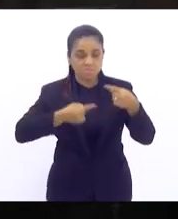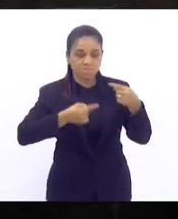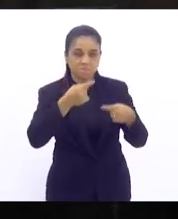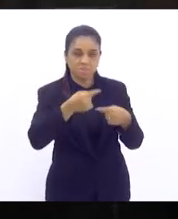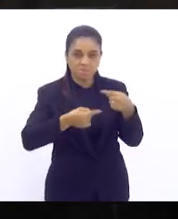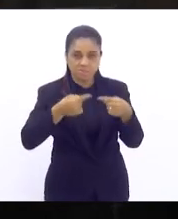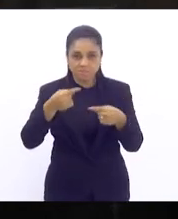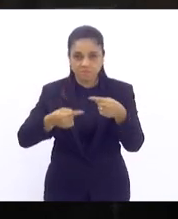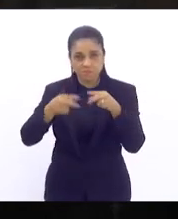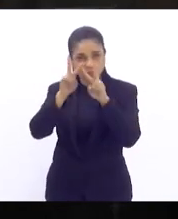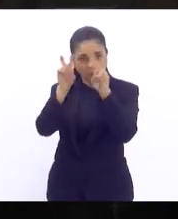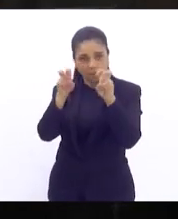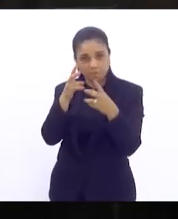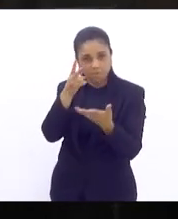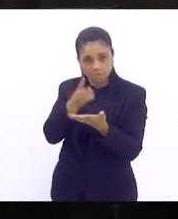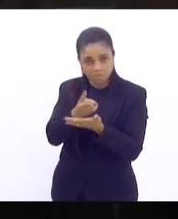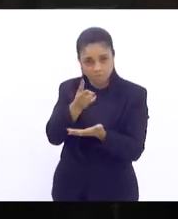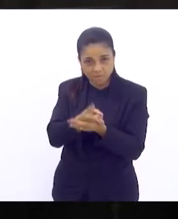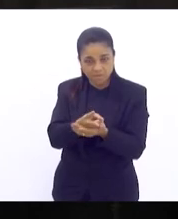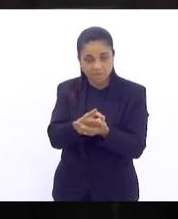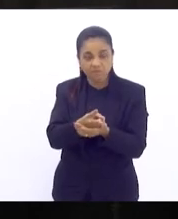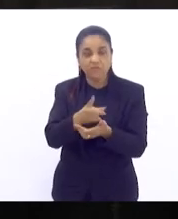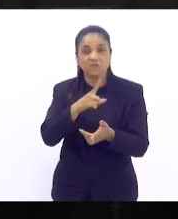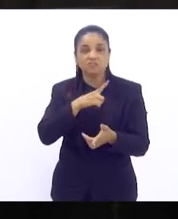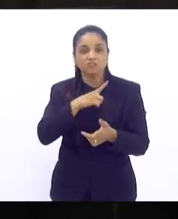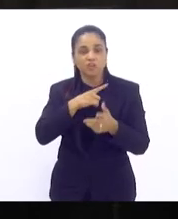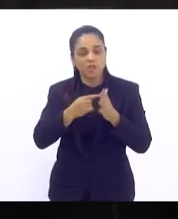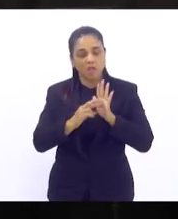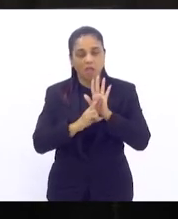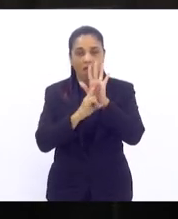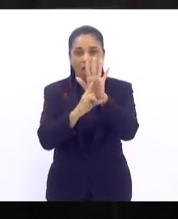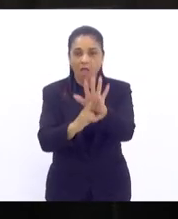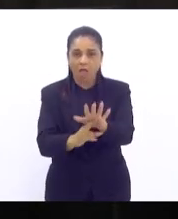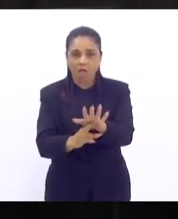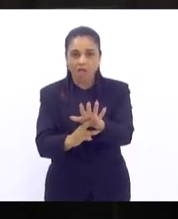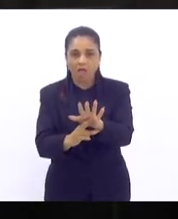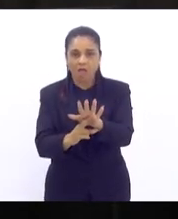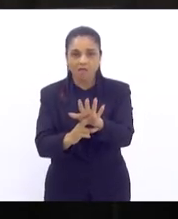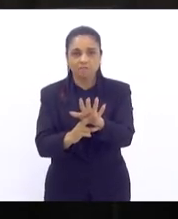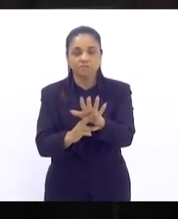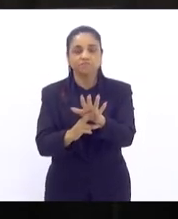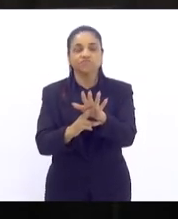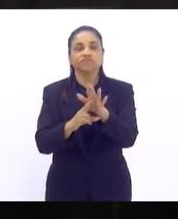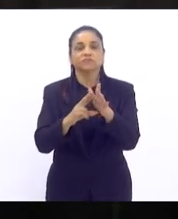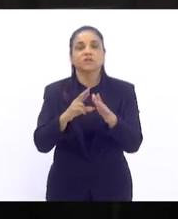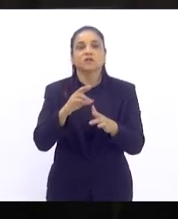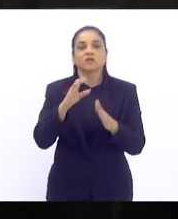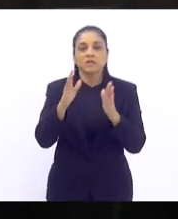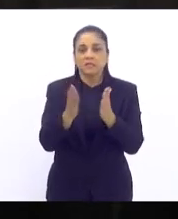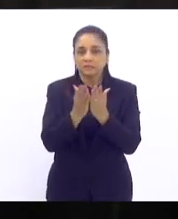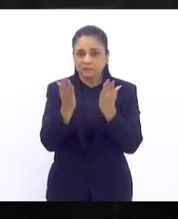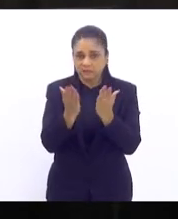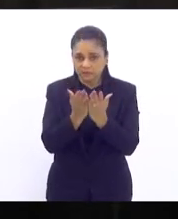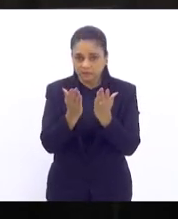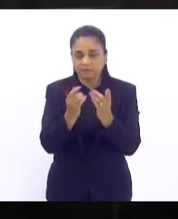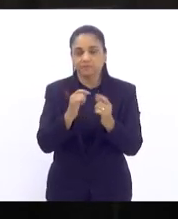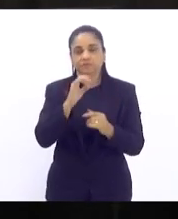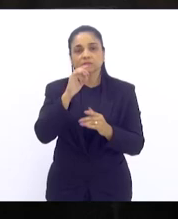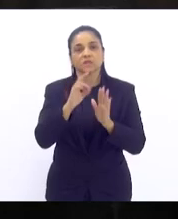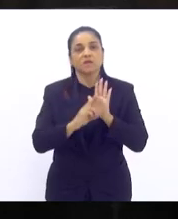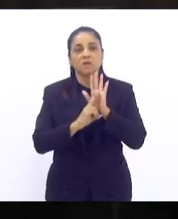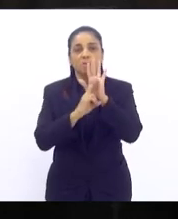tinha aqui representantes das religiões cristãs tinha aqui